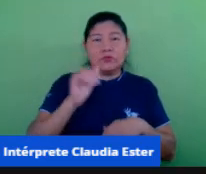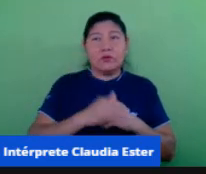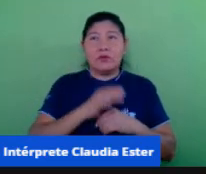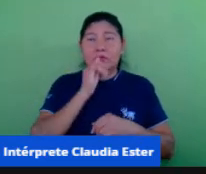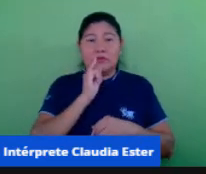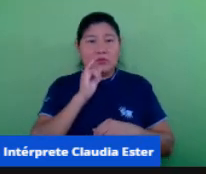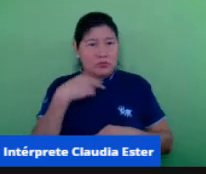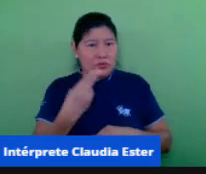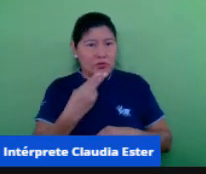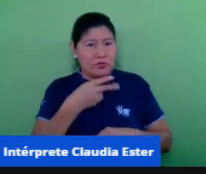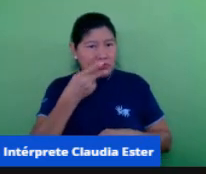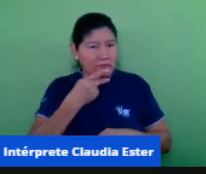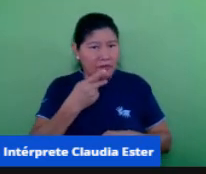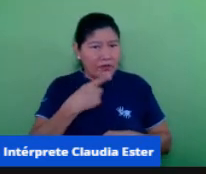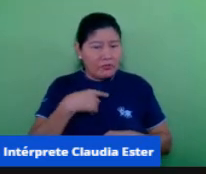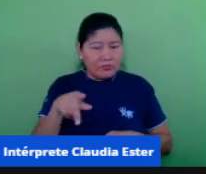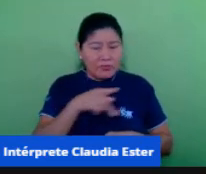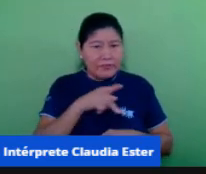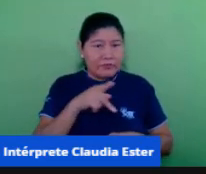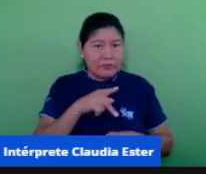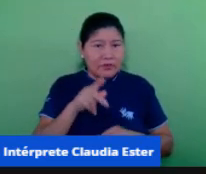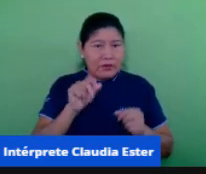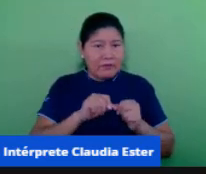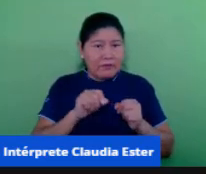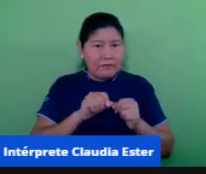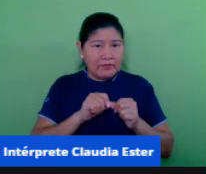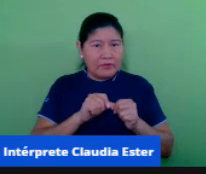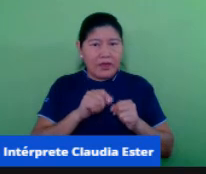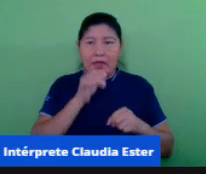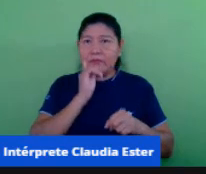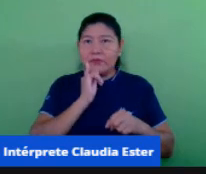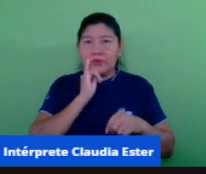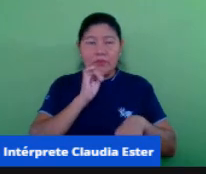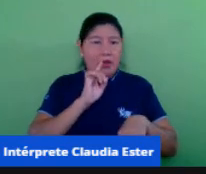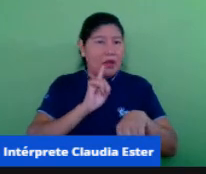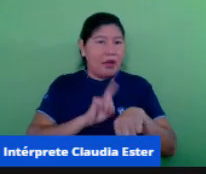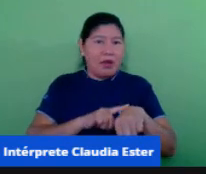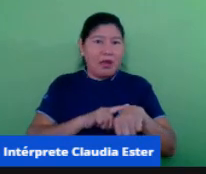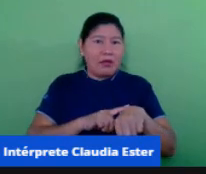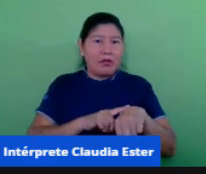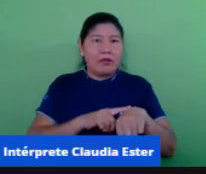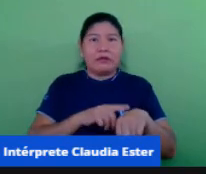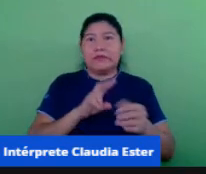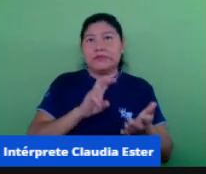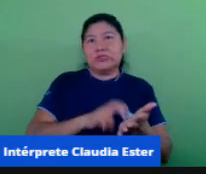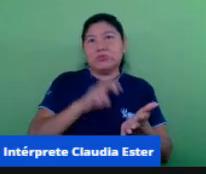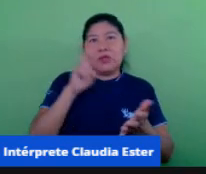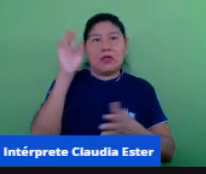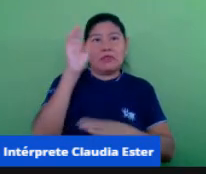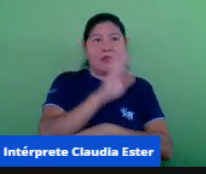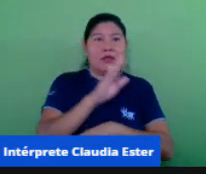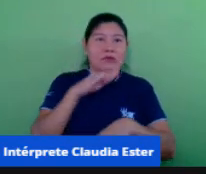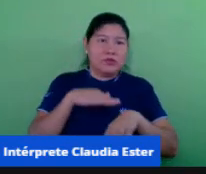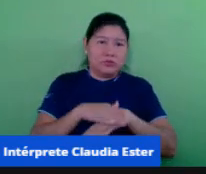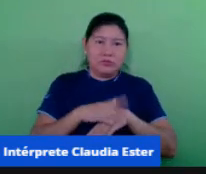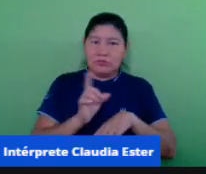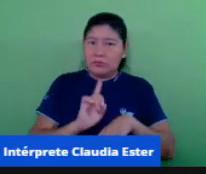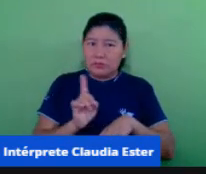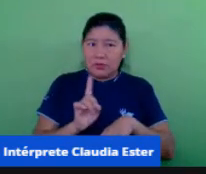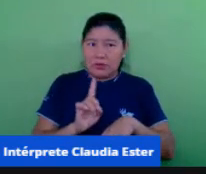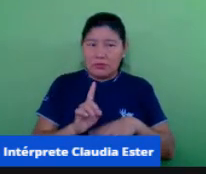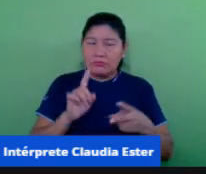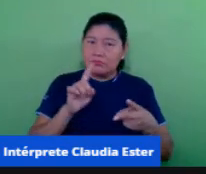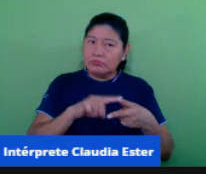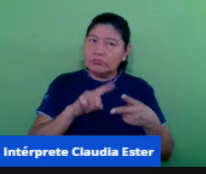é para ser feito um trabalho fora do seu horário de maneira alguma até porque isso não caracteriza o ensino